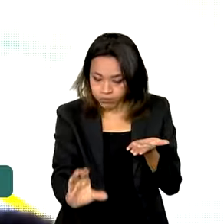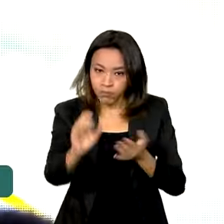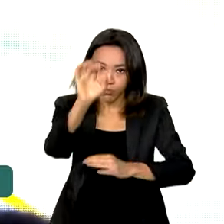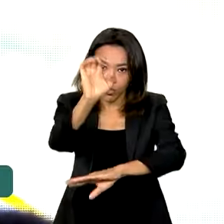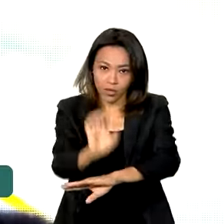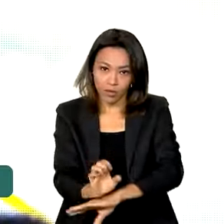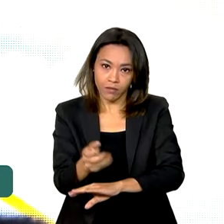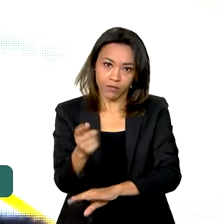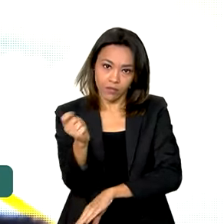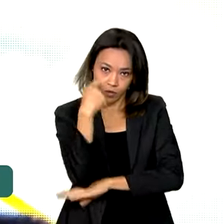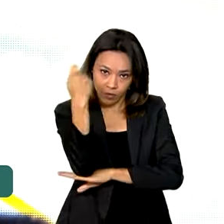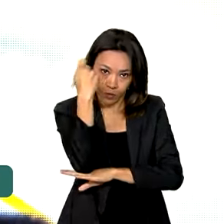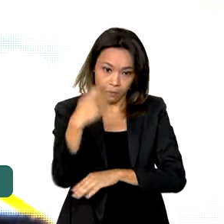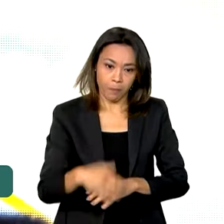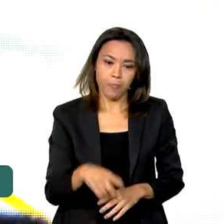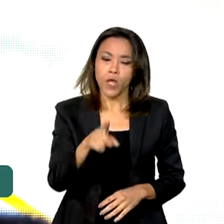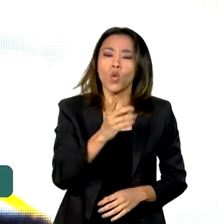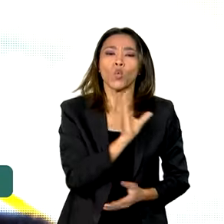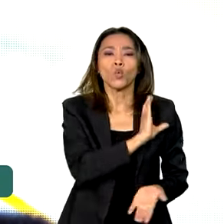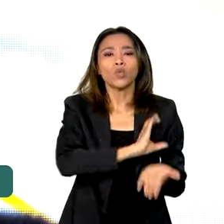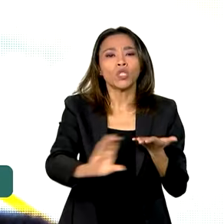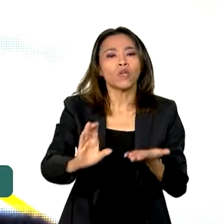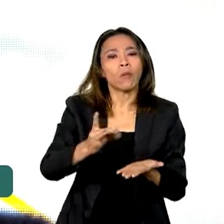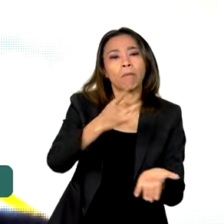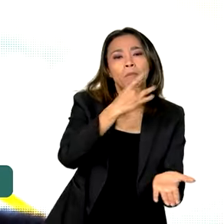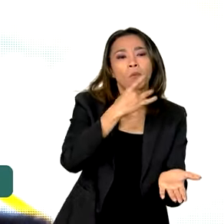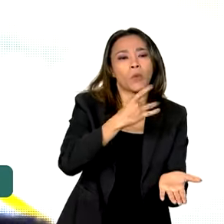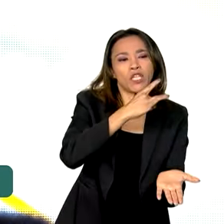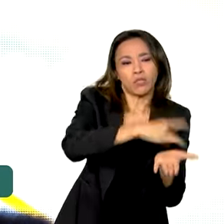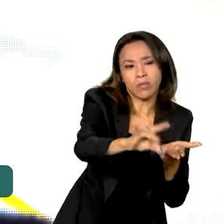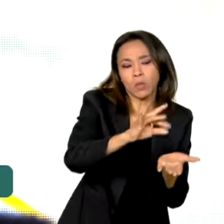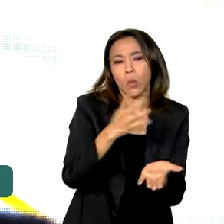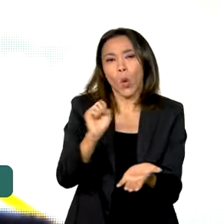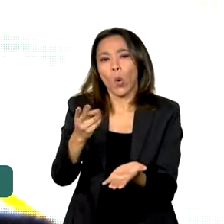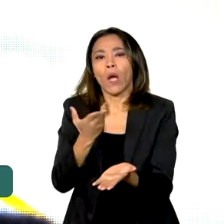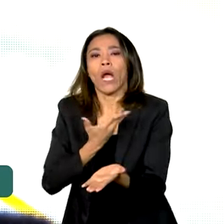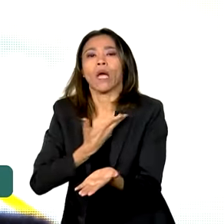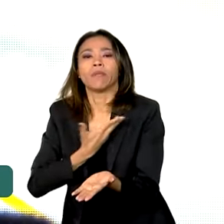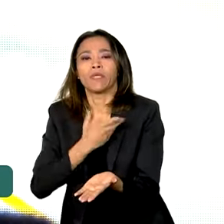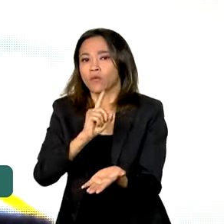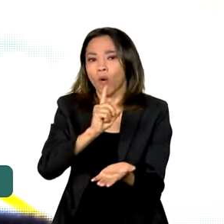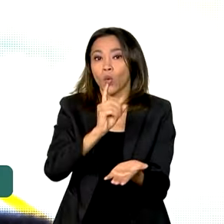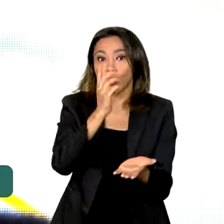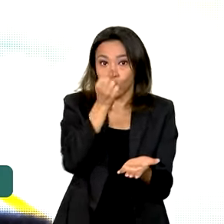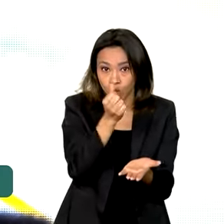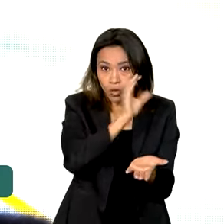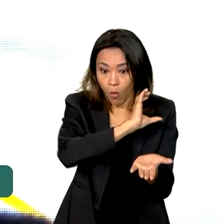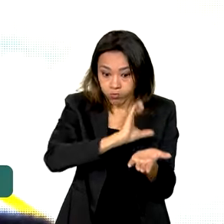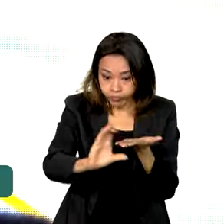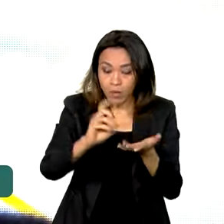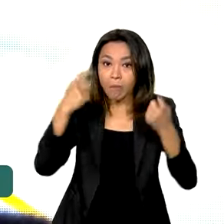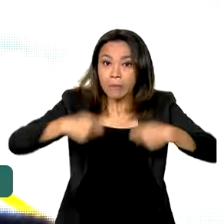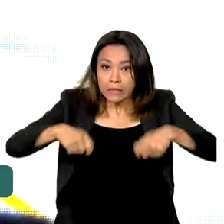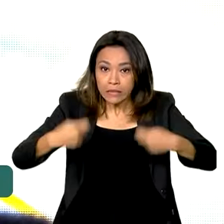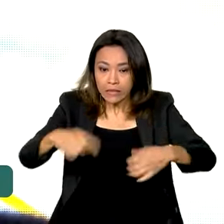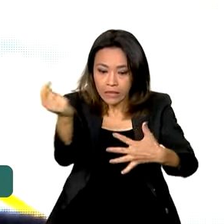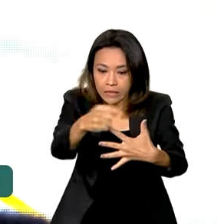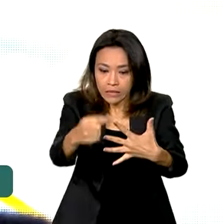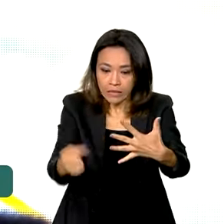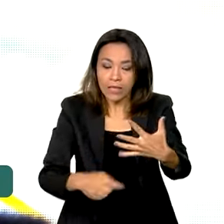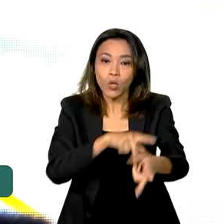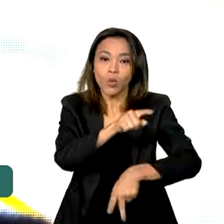O dinheiro não é nem para amigo nem para adversário. O dinheiro é para as necessidades vitais do povo